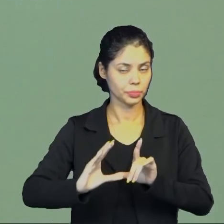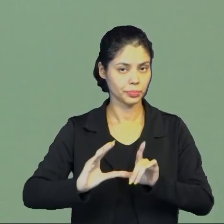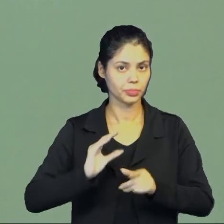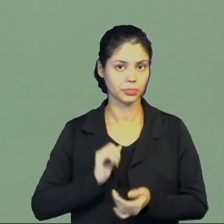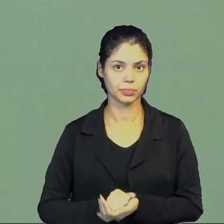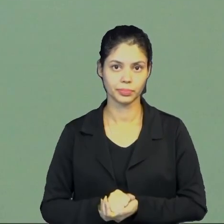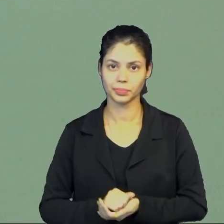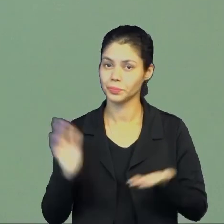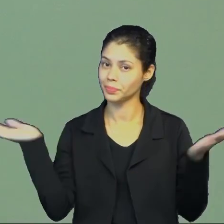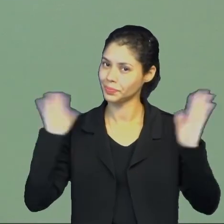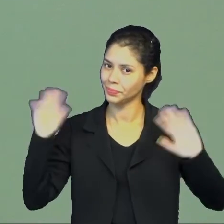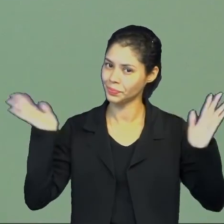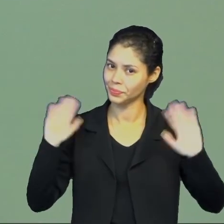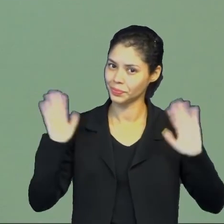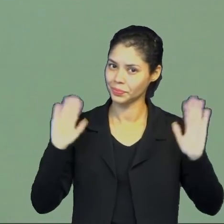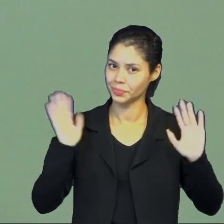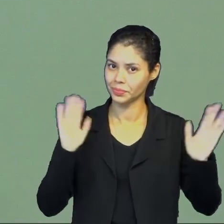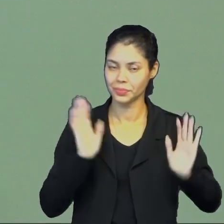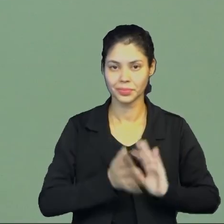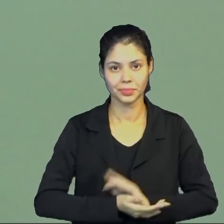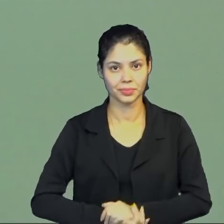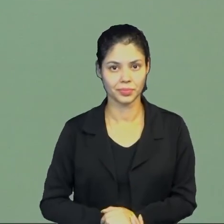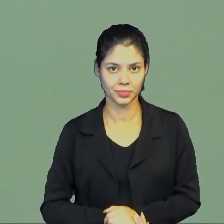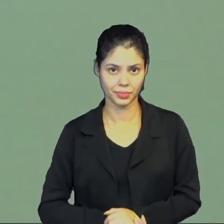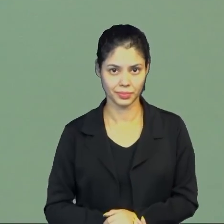plataforma Eduque. Até a próxima aula!